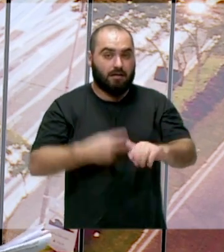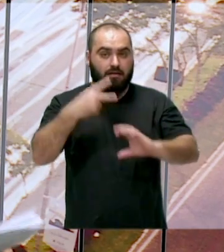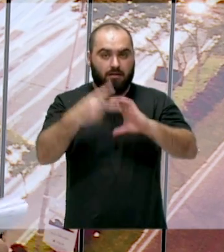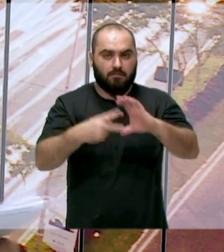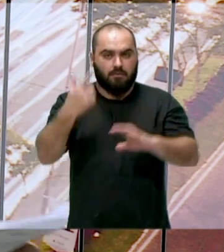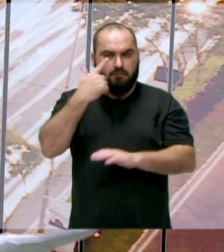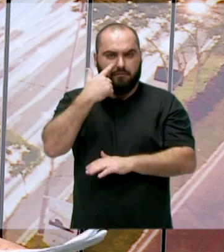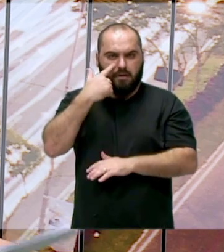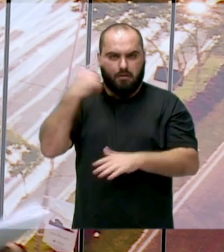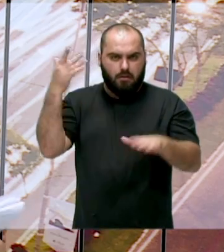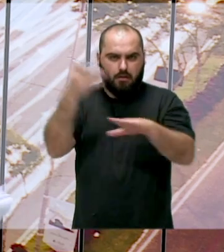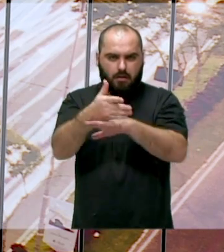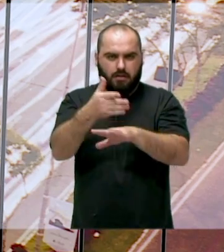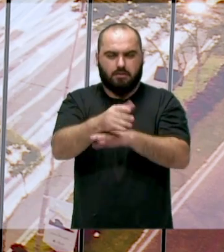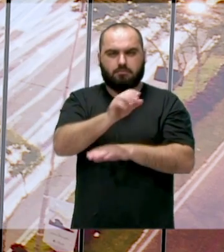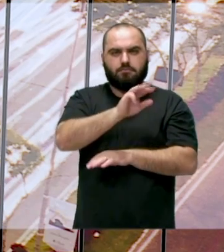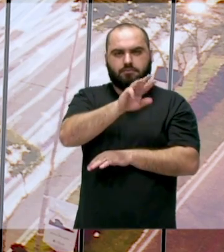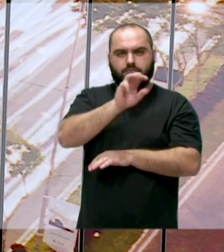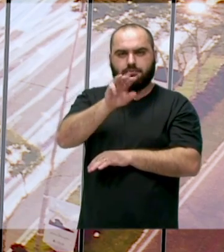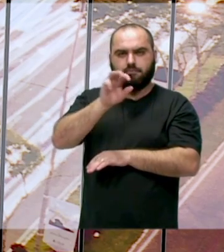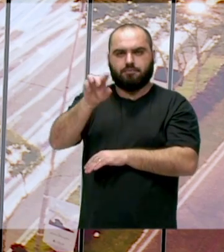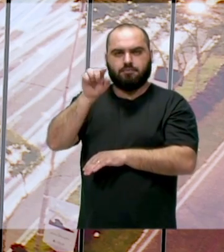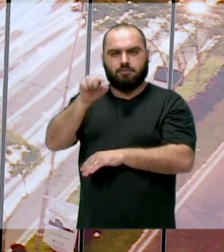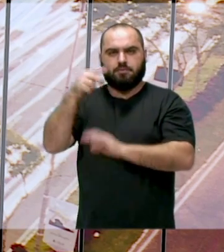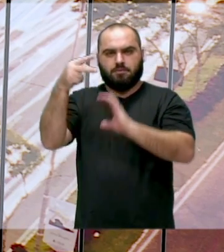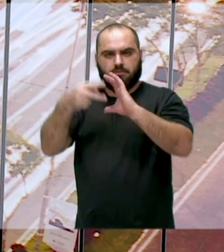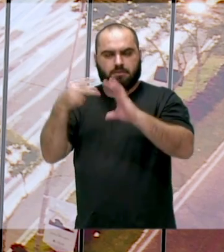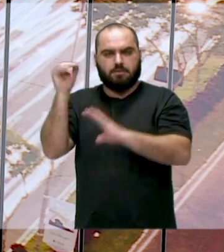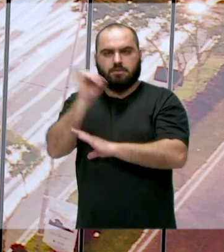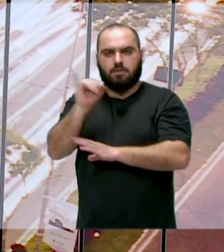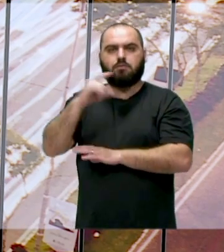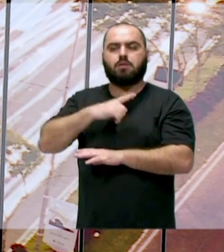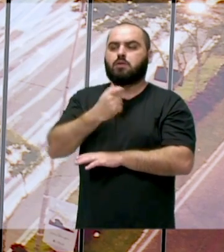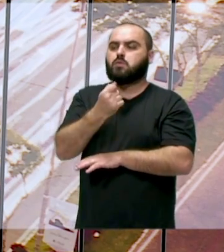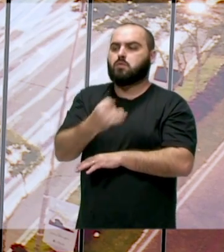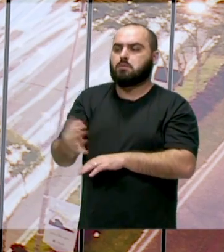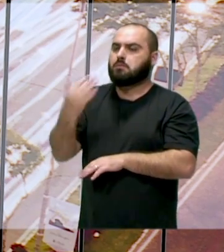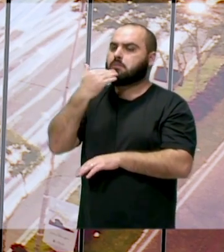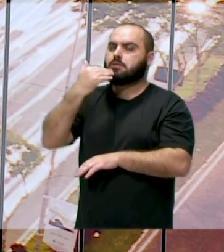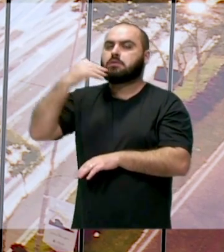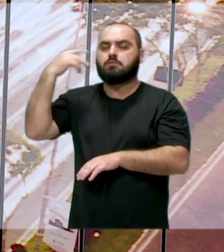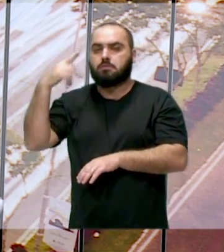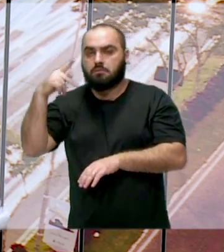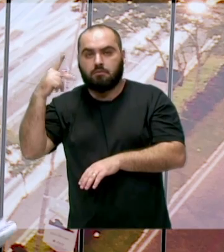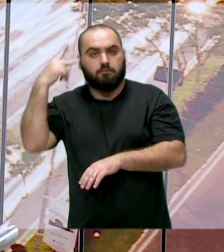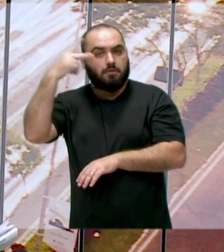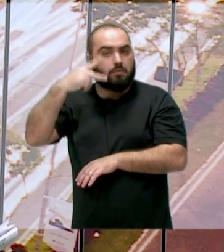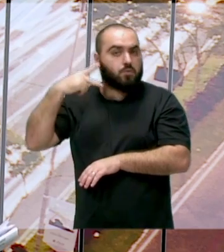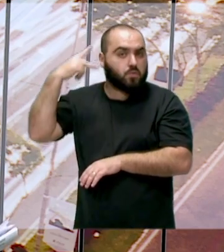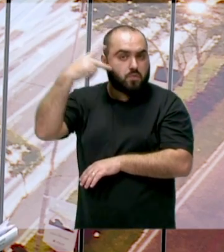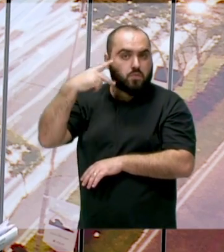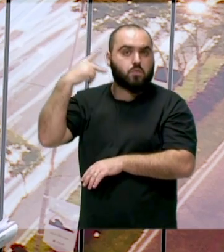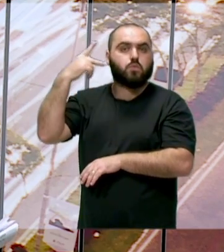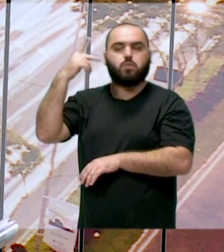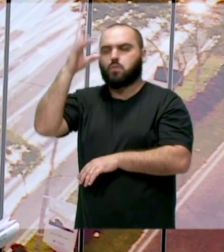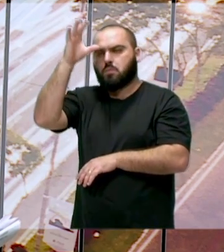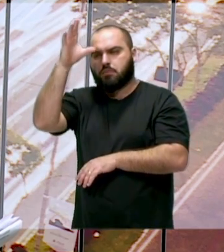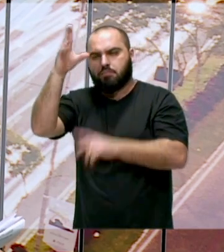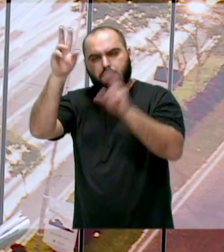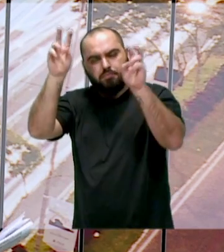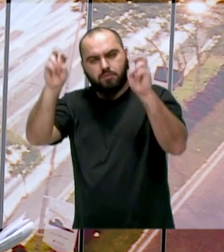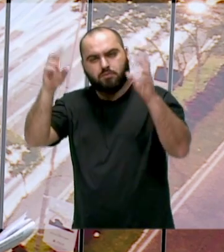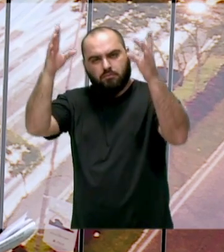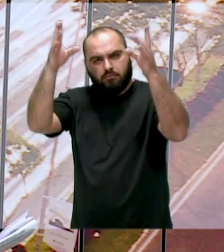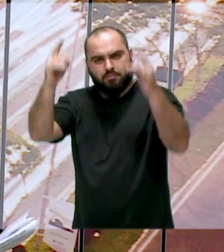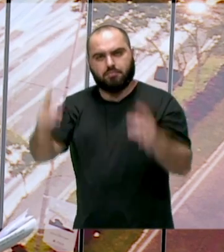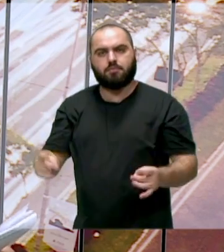acompanhar até pode acessar o site da Câmara de Vereadores. Lá tem o número da indicação, a íntegra da indicação do requerimento do projeto